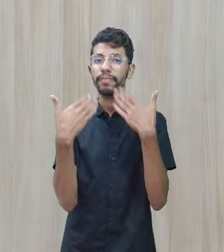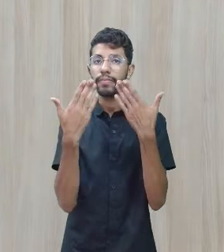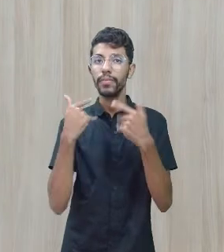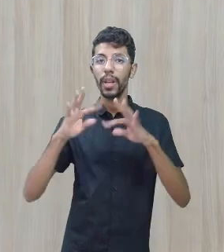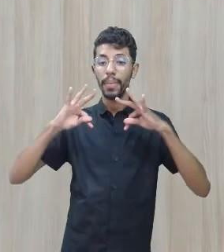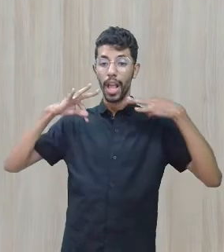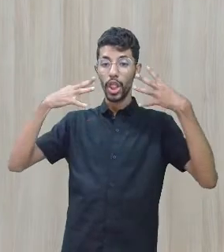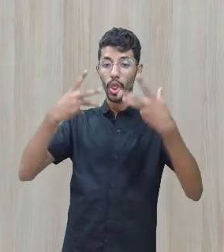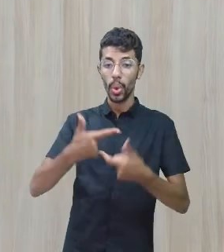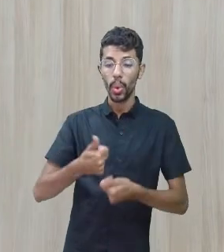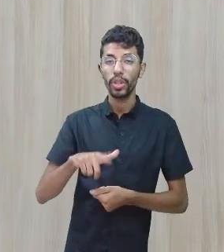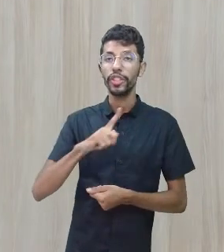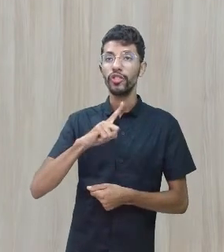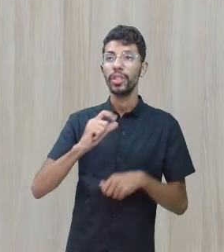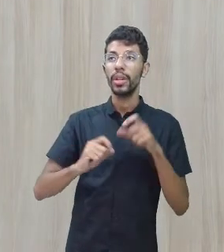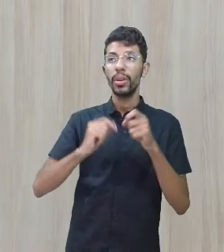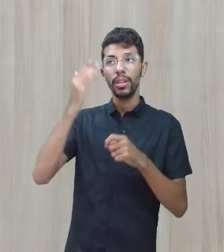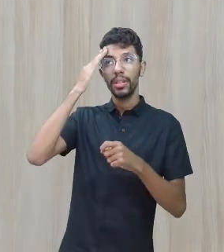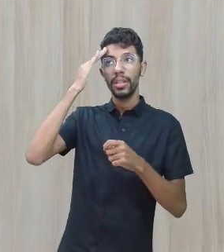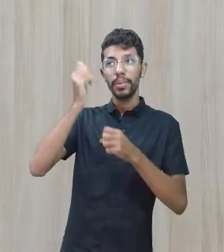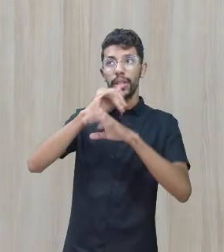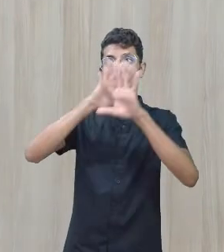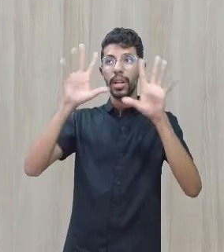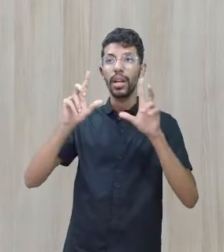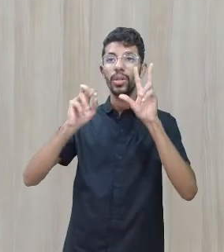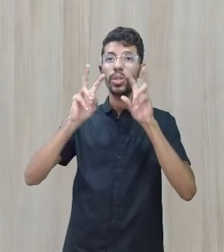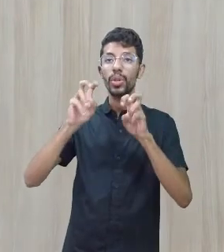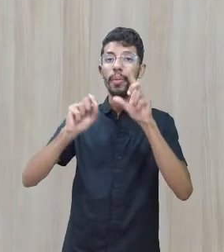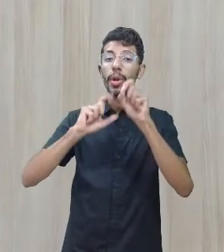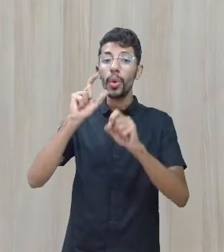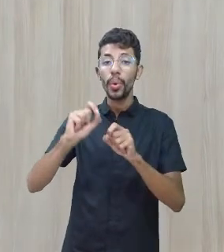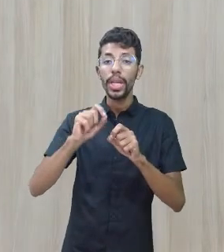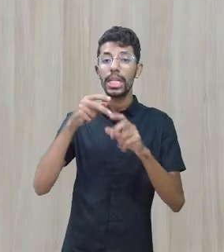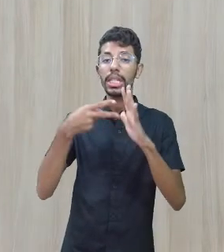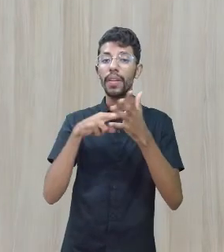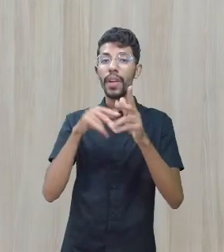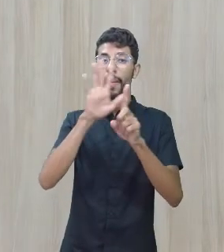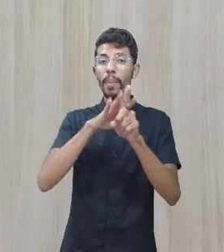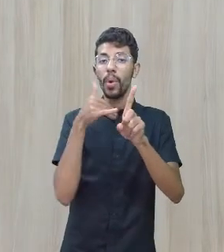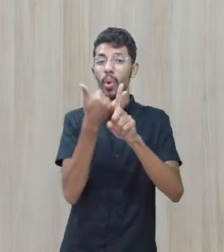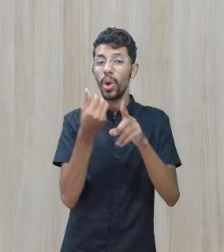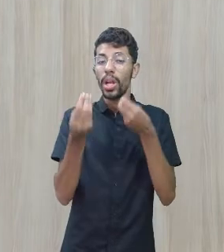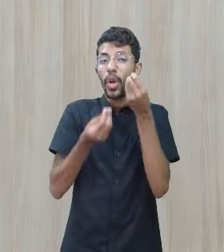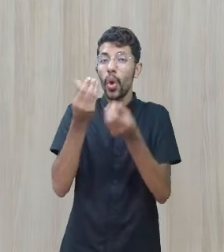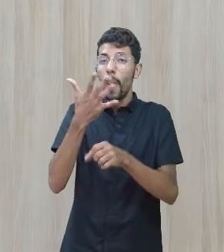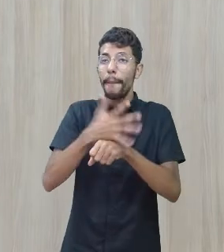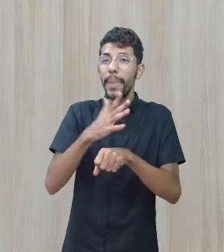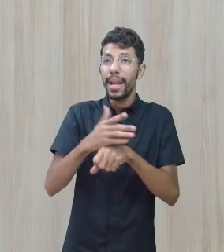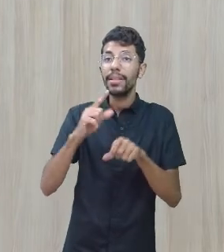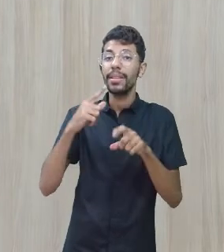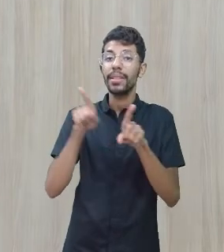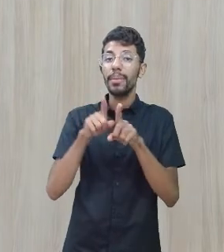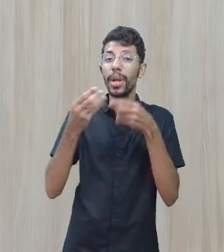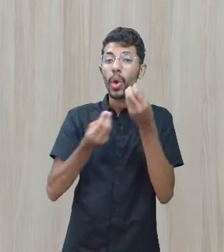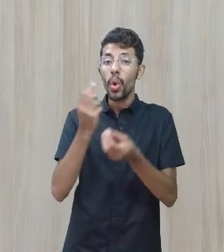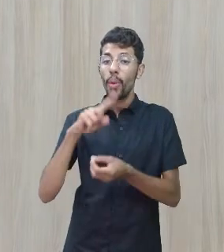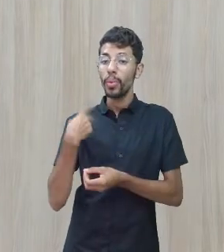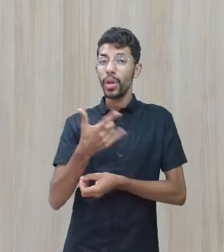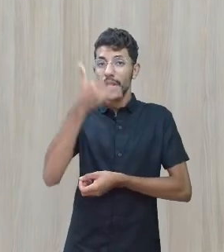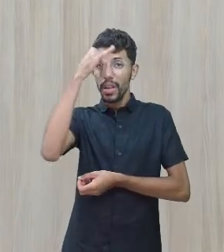ter um entendimento do que é o bullying. Como ele é praticado e como nós podemos parar, evitar.